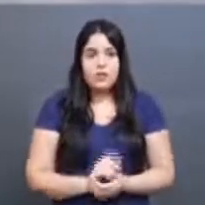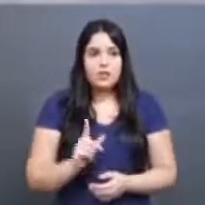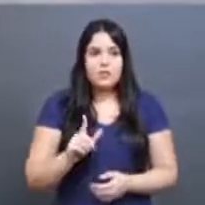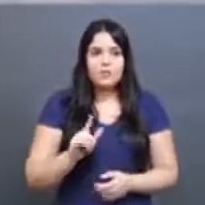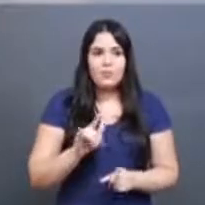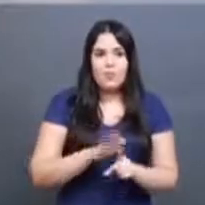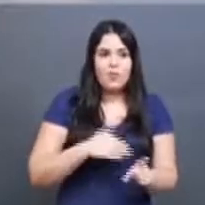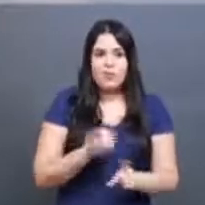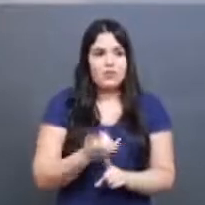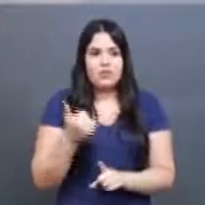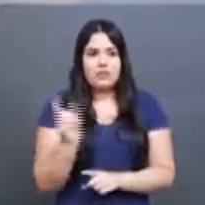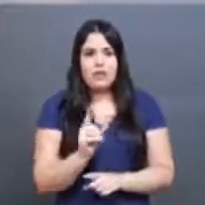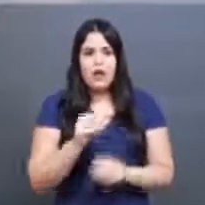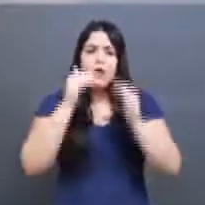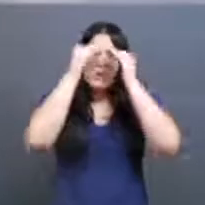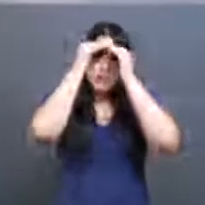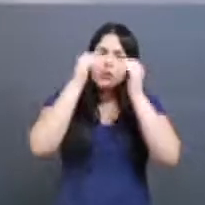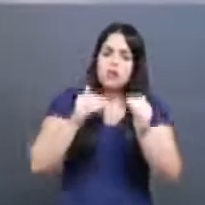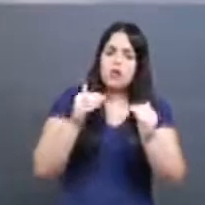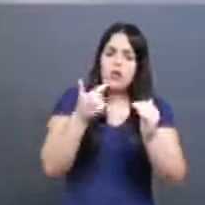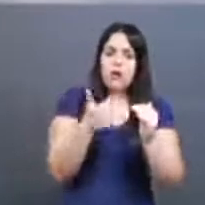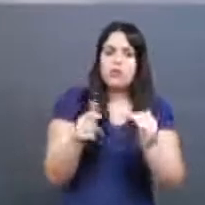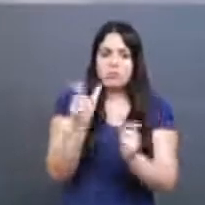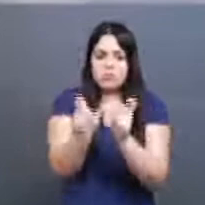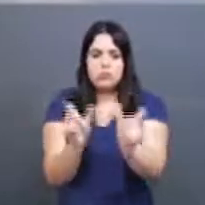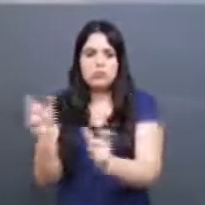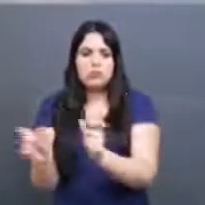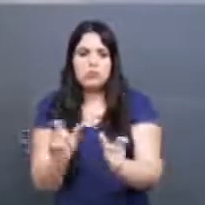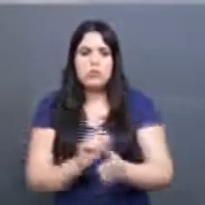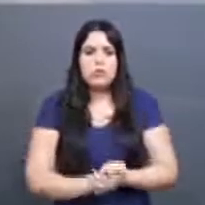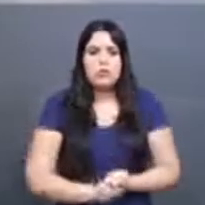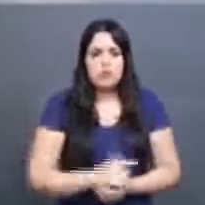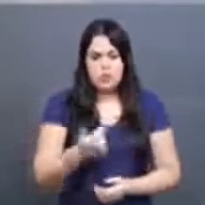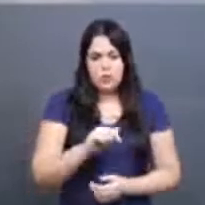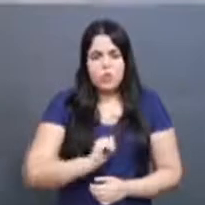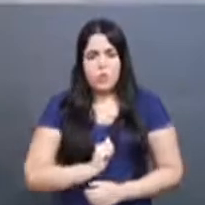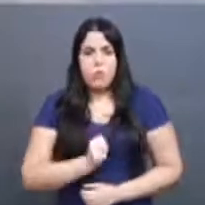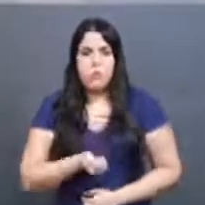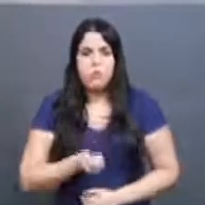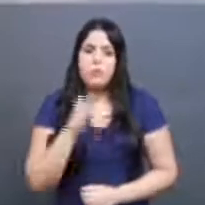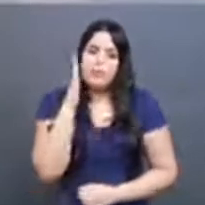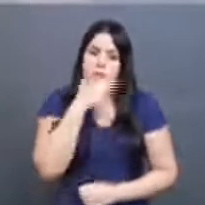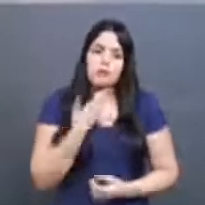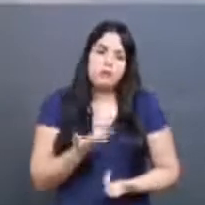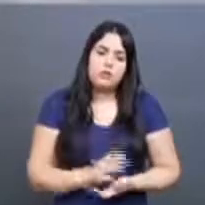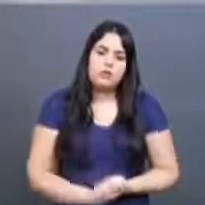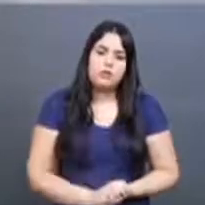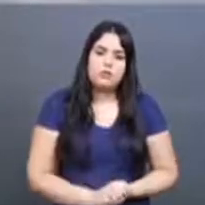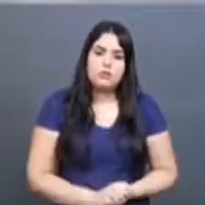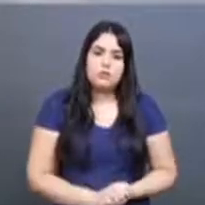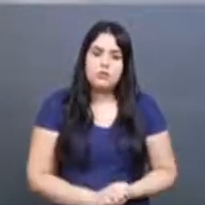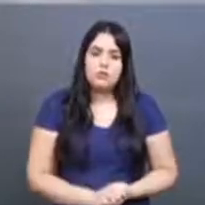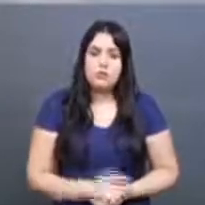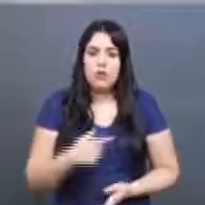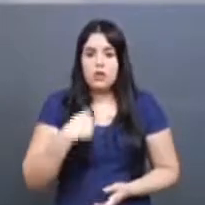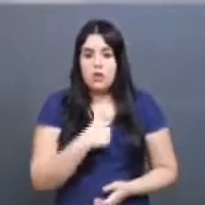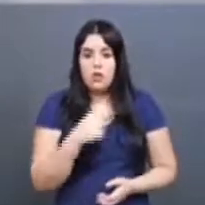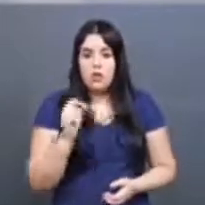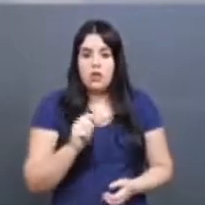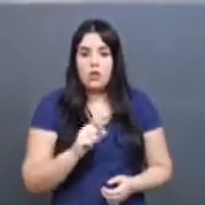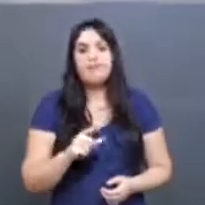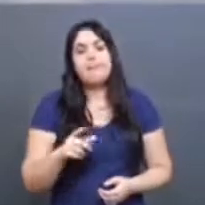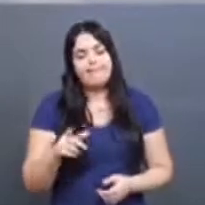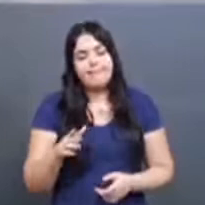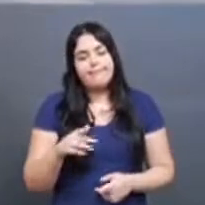seja respeitosa e que não coloque, então, esse ódio, essa maldade que faz com que a gente acabe cometendo esse tipo de